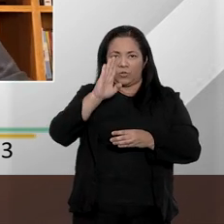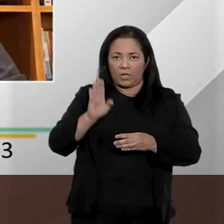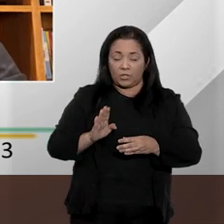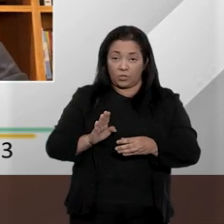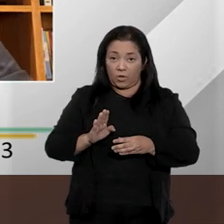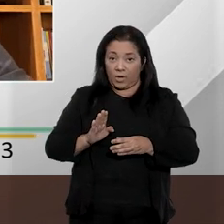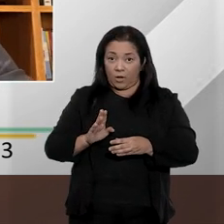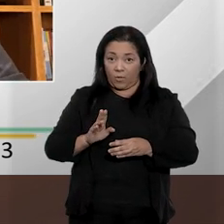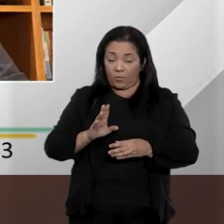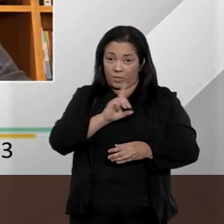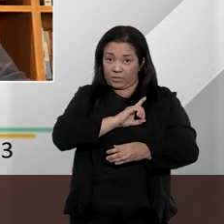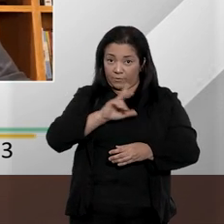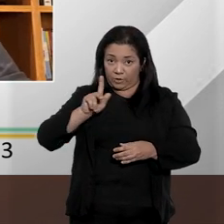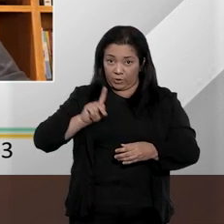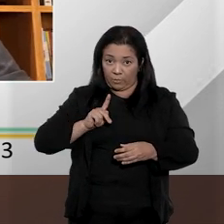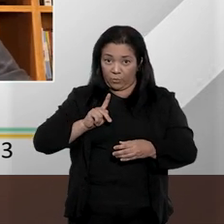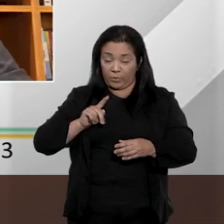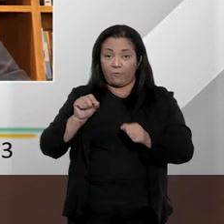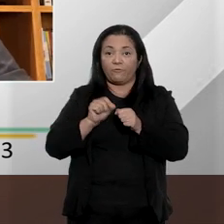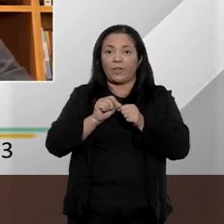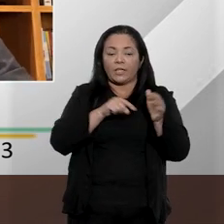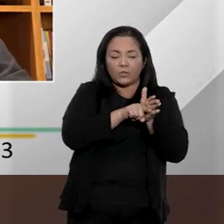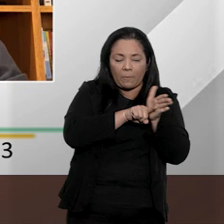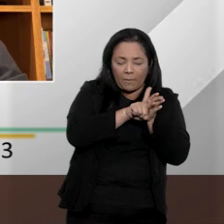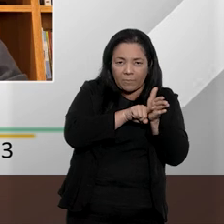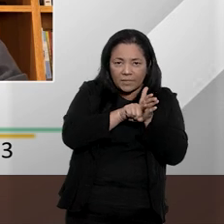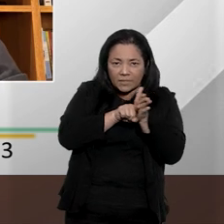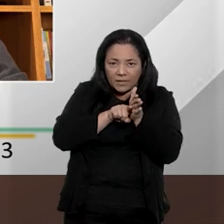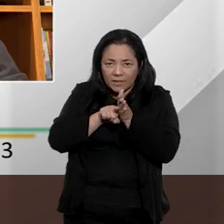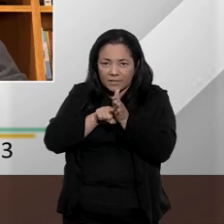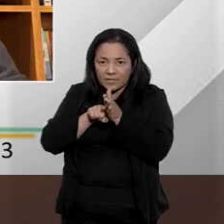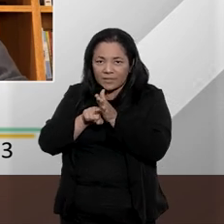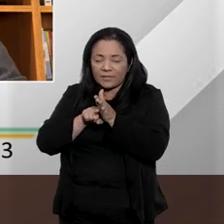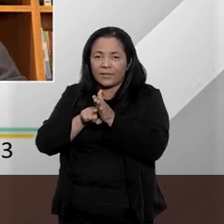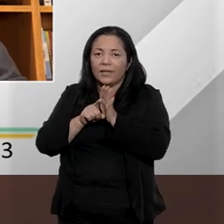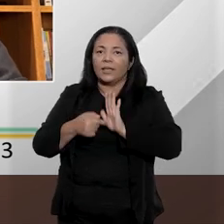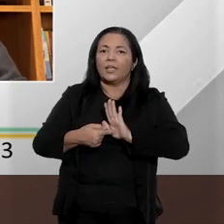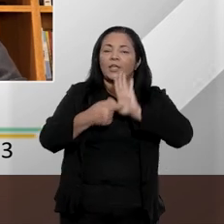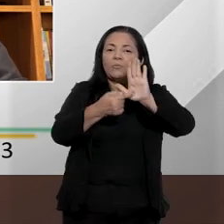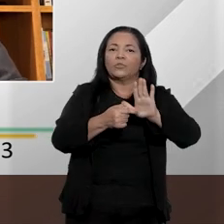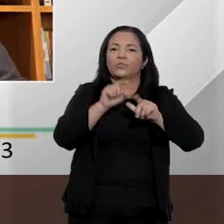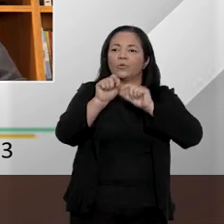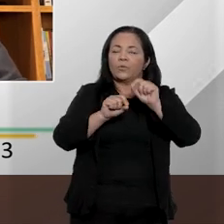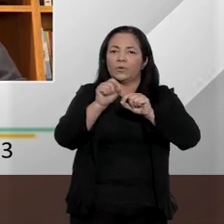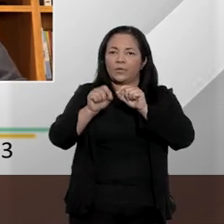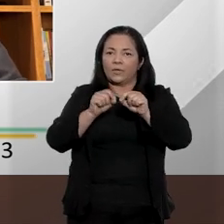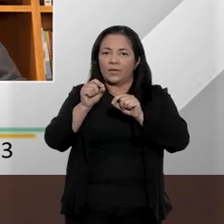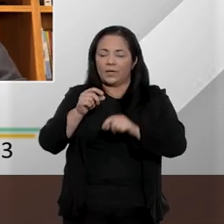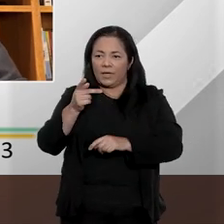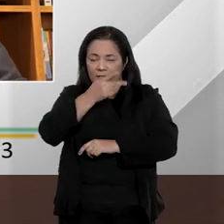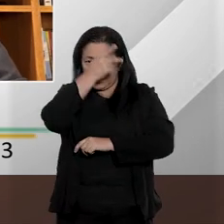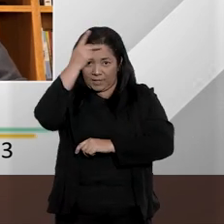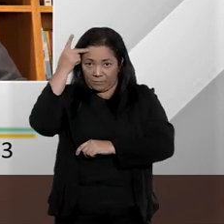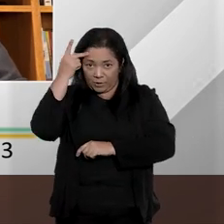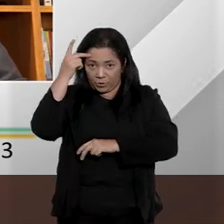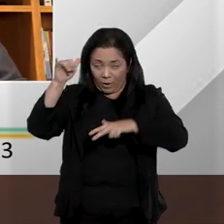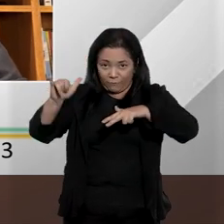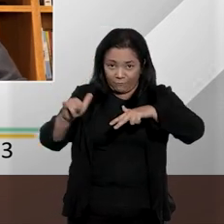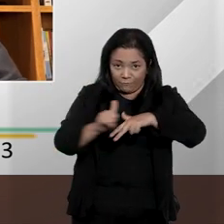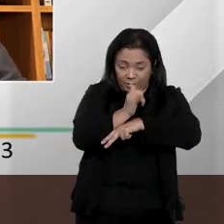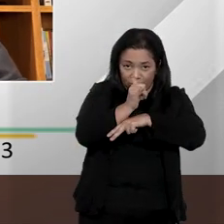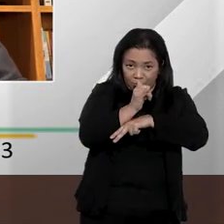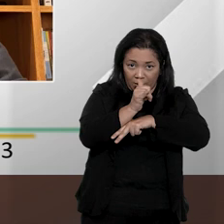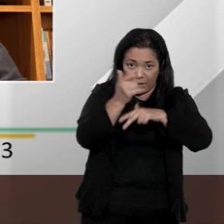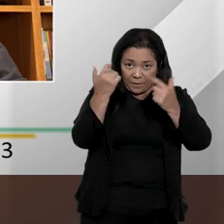Defensores Públicos Gerais mostrou que, entre as pessoas acusadas indevidamente com base em reconhecimento fotográfico